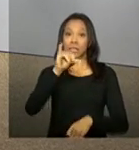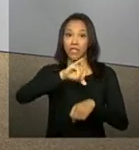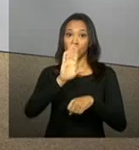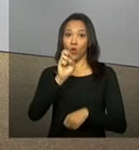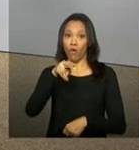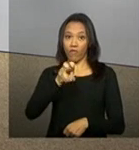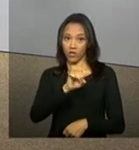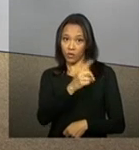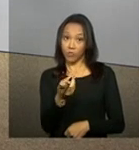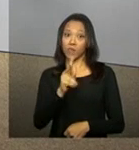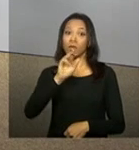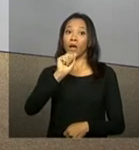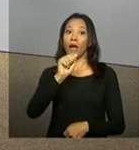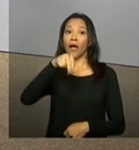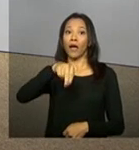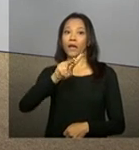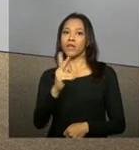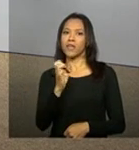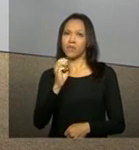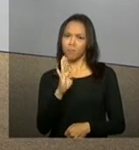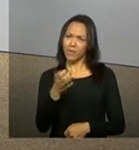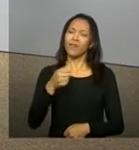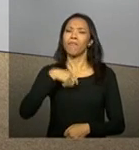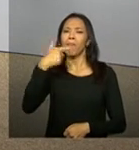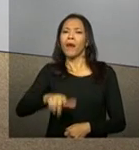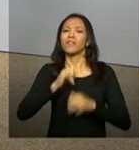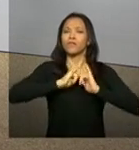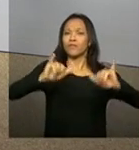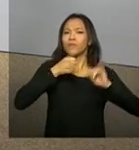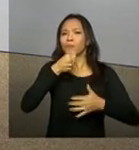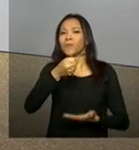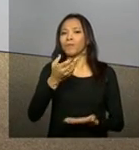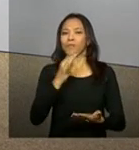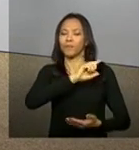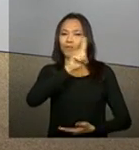Ricardo Carandina tem as informações. Bom dia, Carandina.